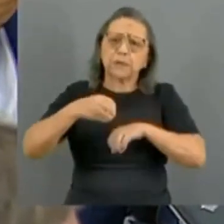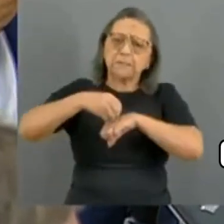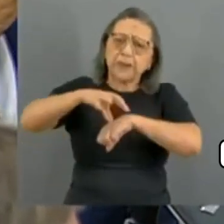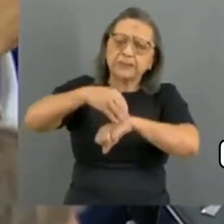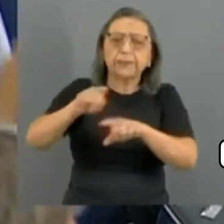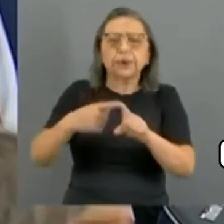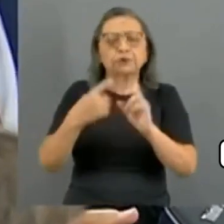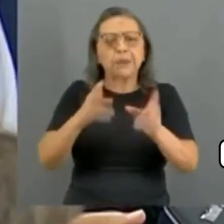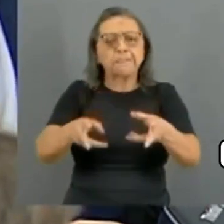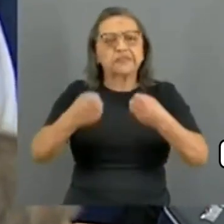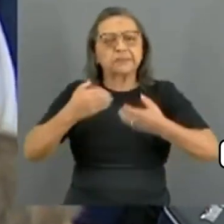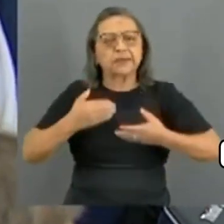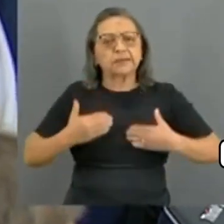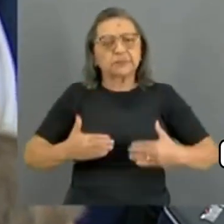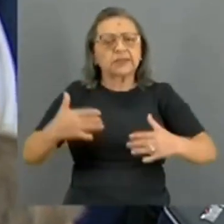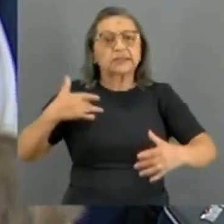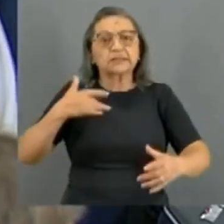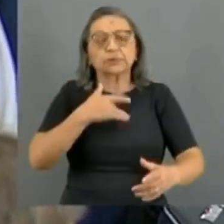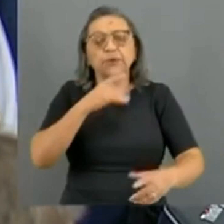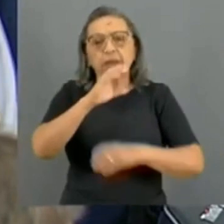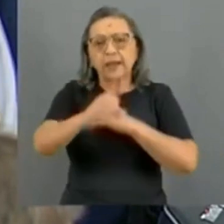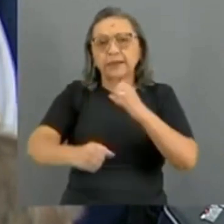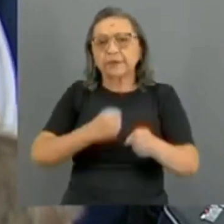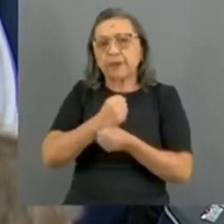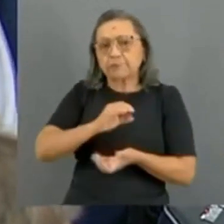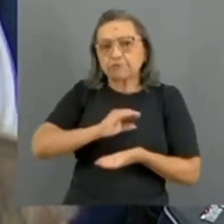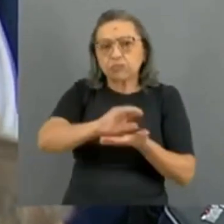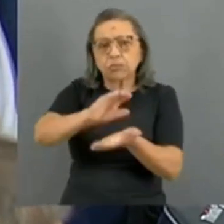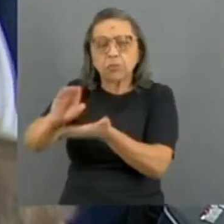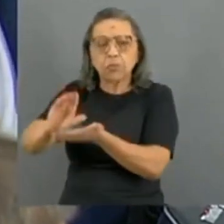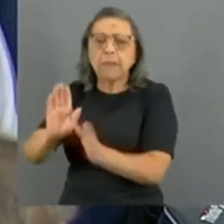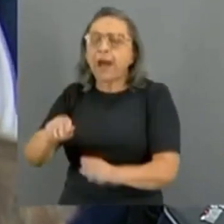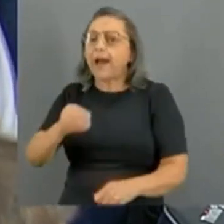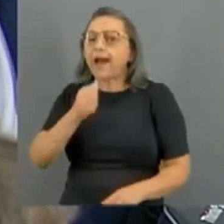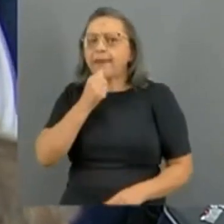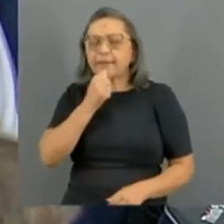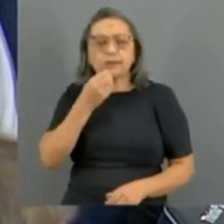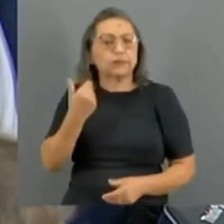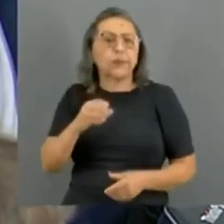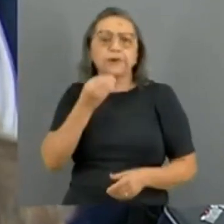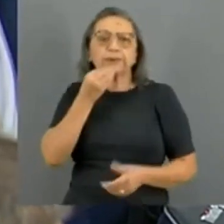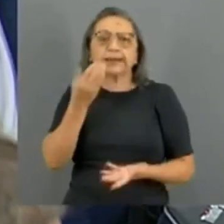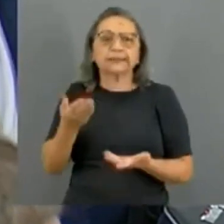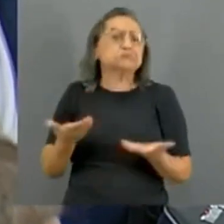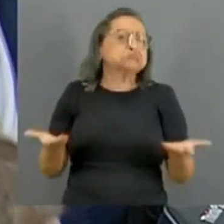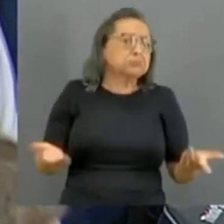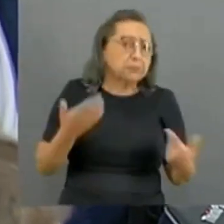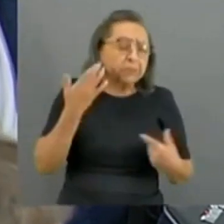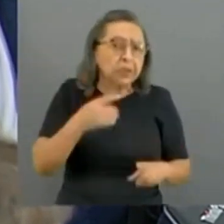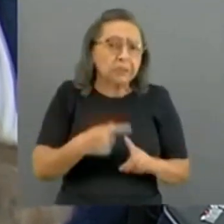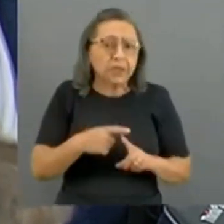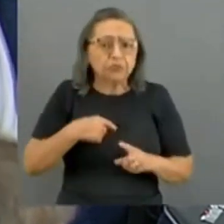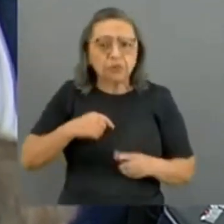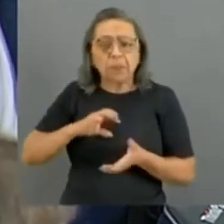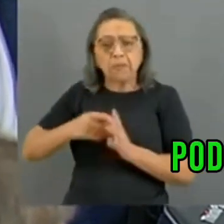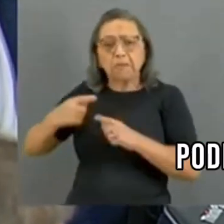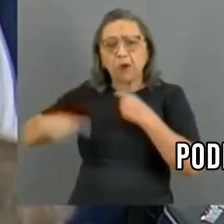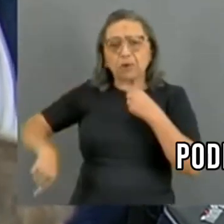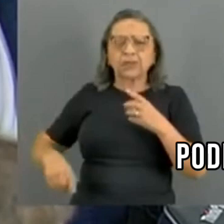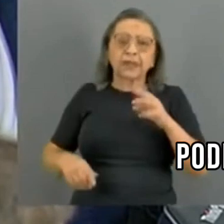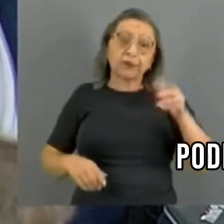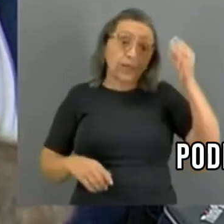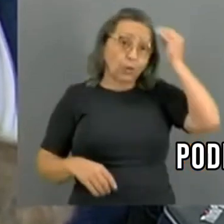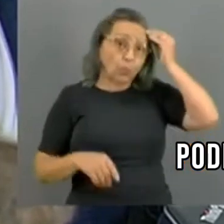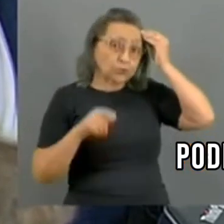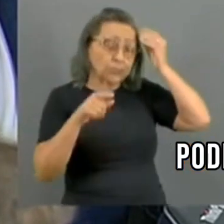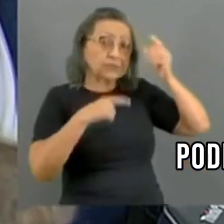Ministério da Saúde, com as emendas que eu vou ter a partir do ano que vem. E ainda não tive essa oportunidade ainda, não sei porque, vezes, eu sou oposição, isso pode vir nem culpa da senhora, pode vir